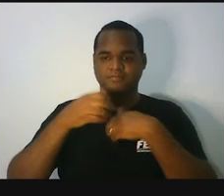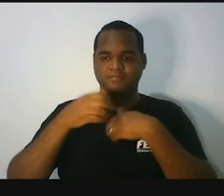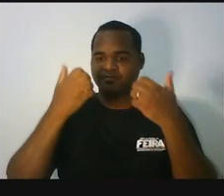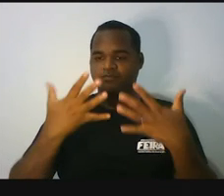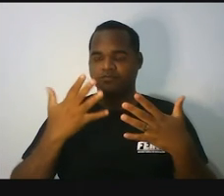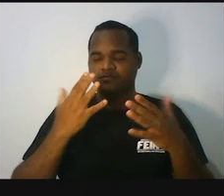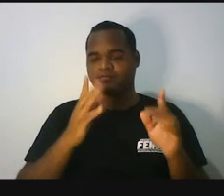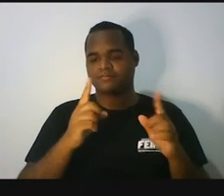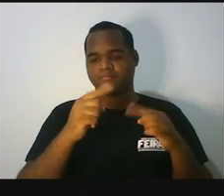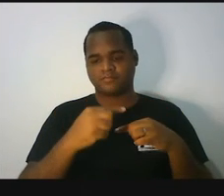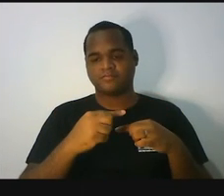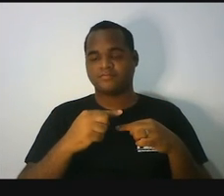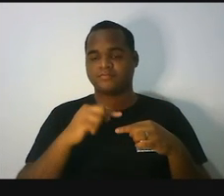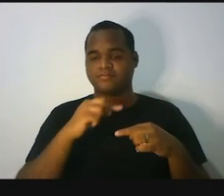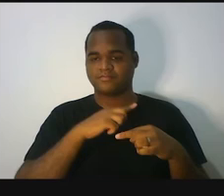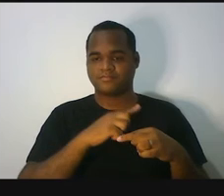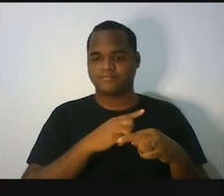prato